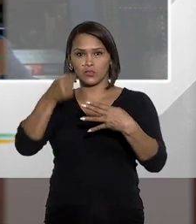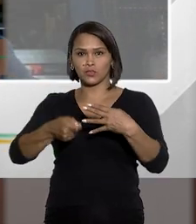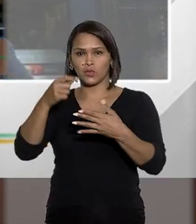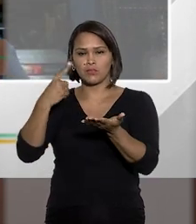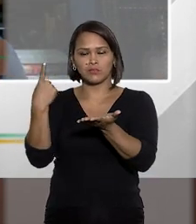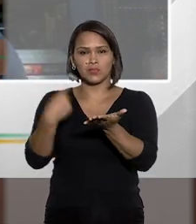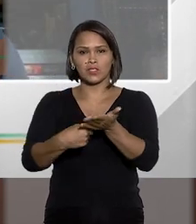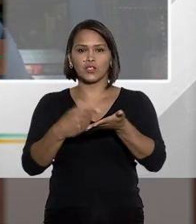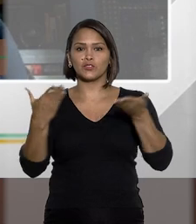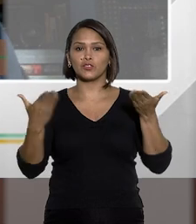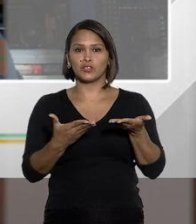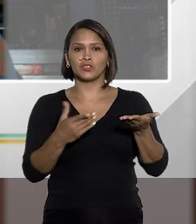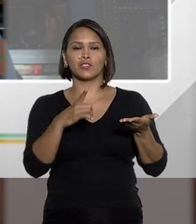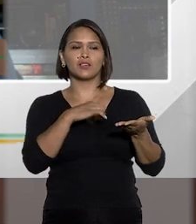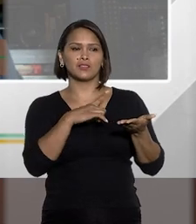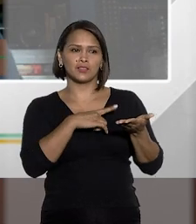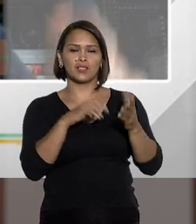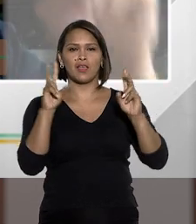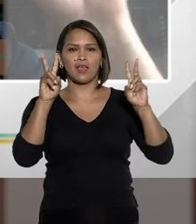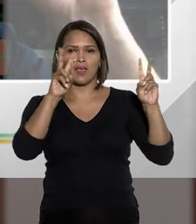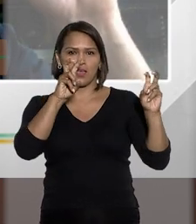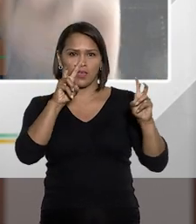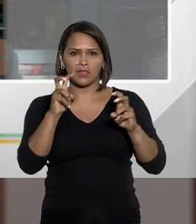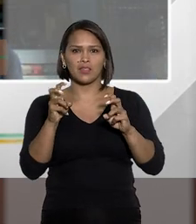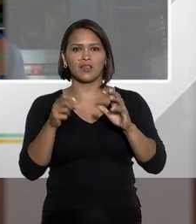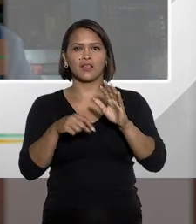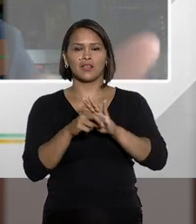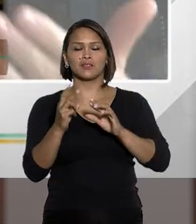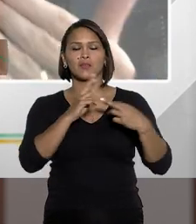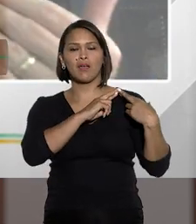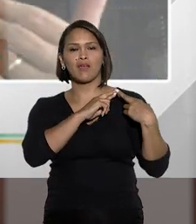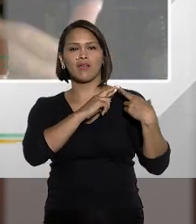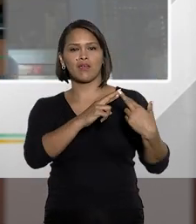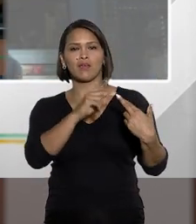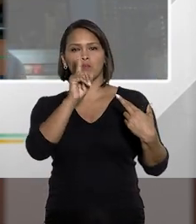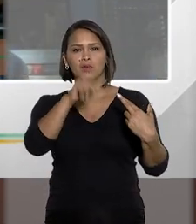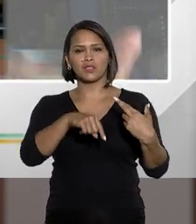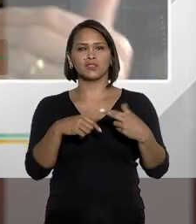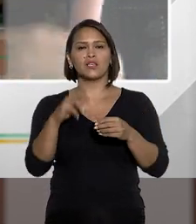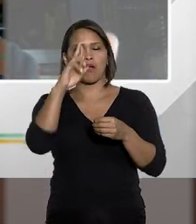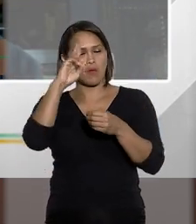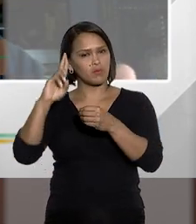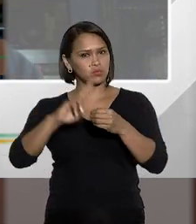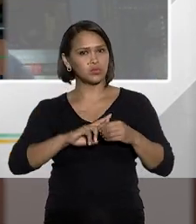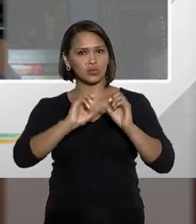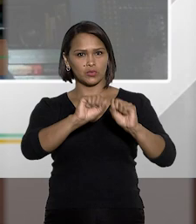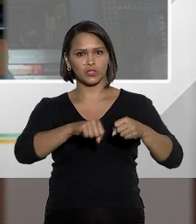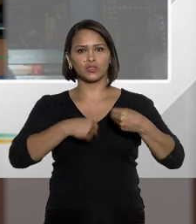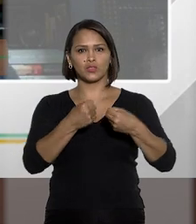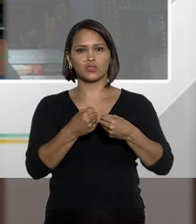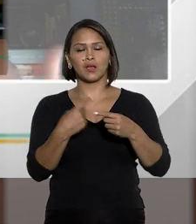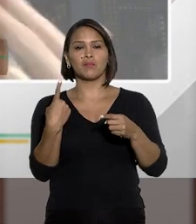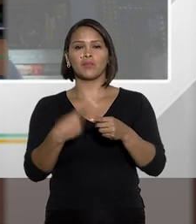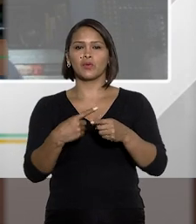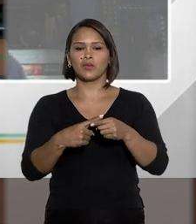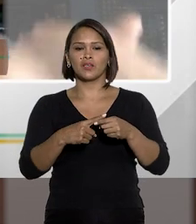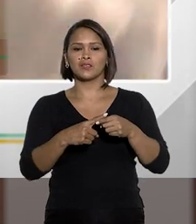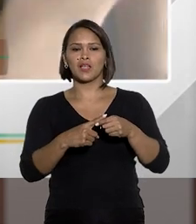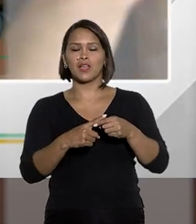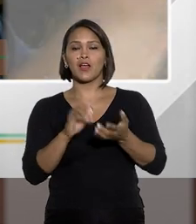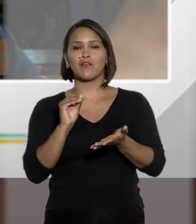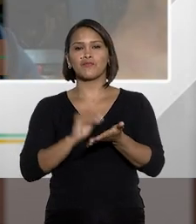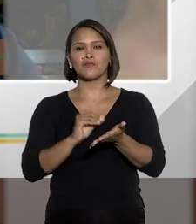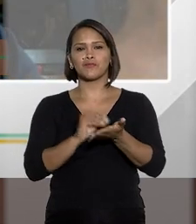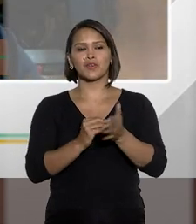determinando já estão sendo, entre aspas, representados por abuso de autoridade porque eles estariam